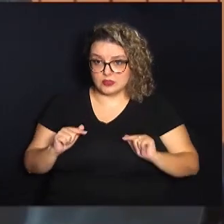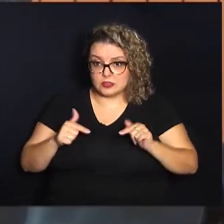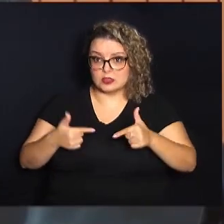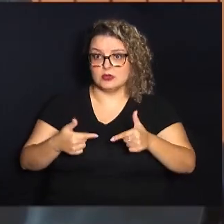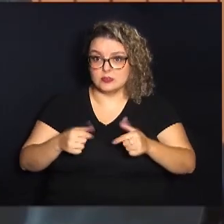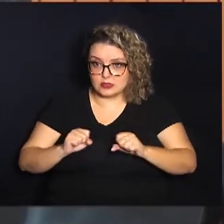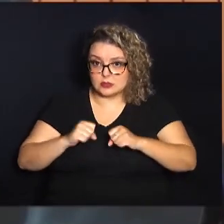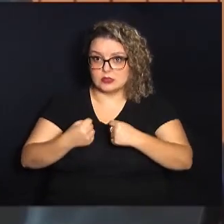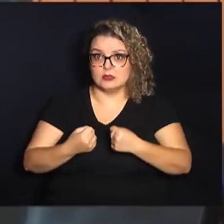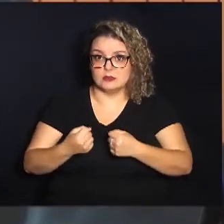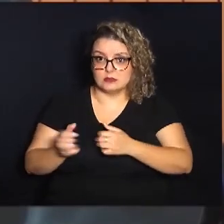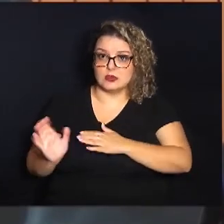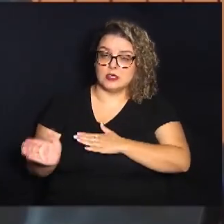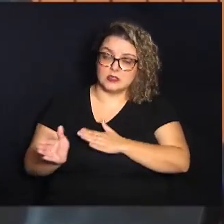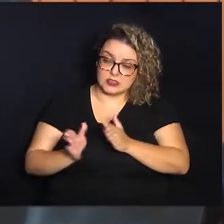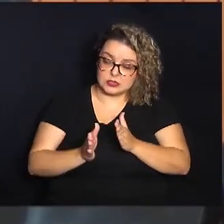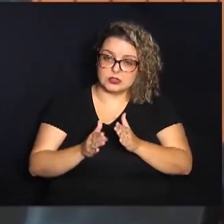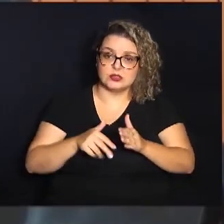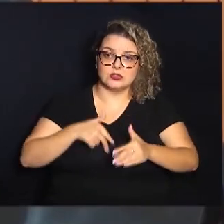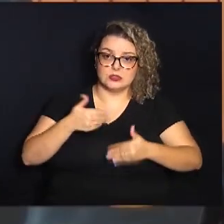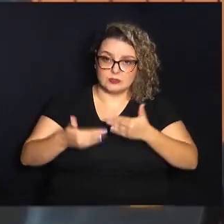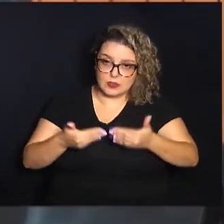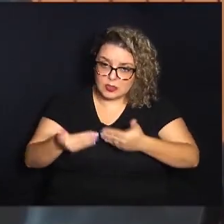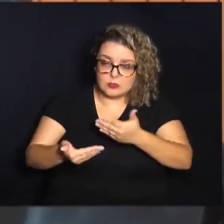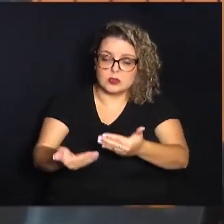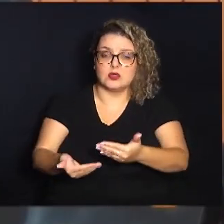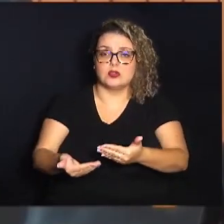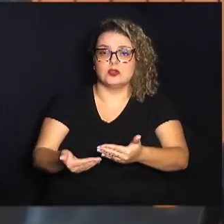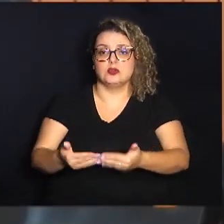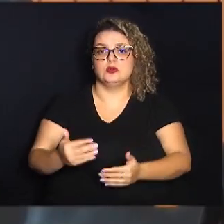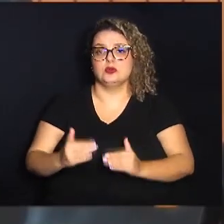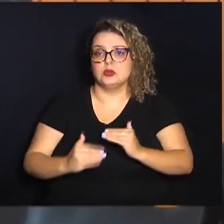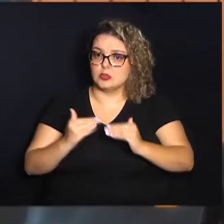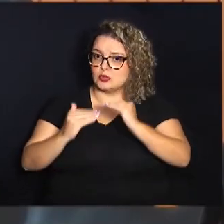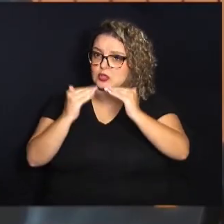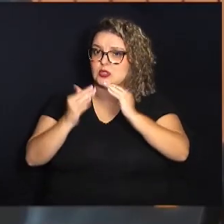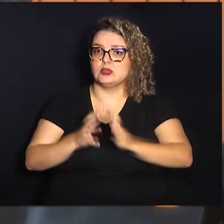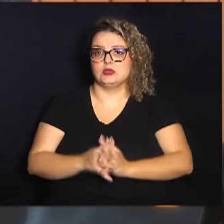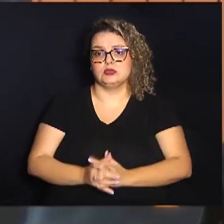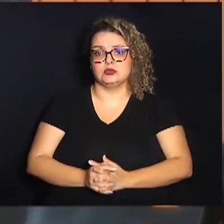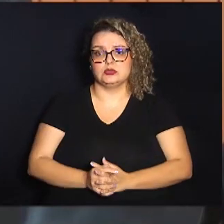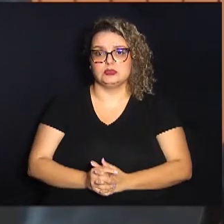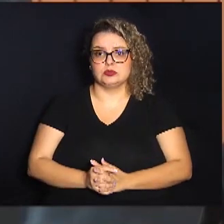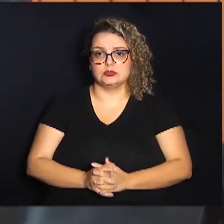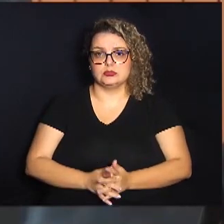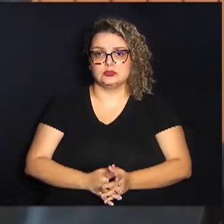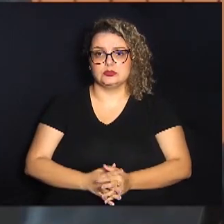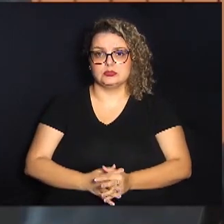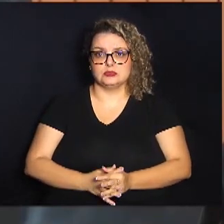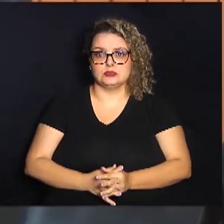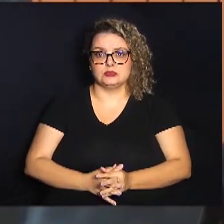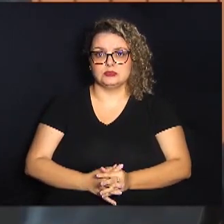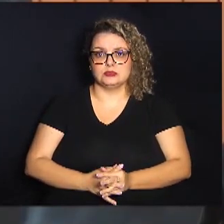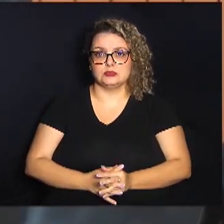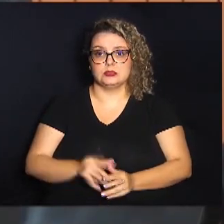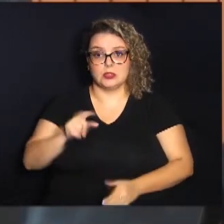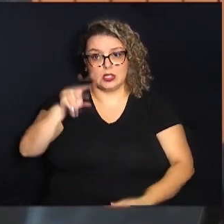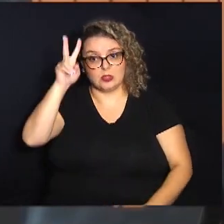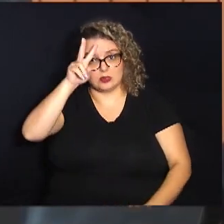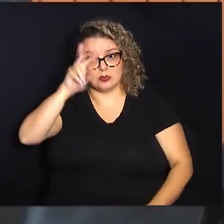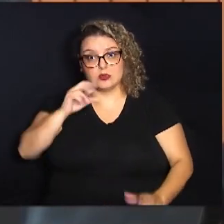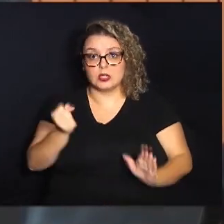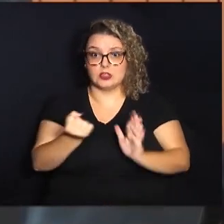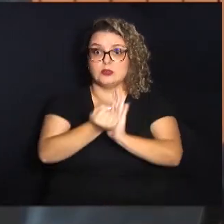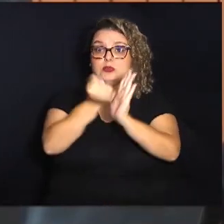mas a caminhada que ela construiu é um legado que